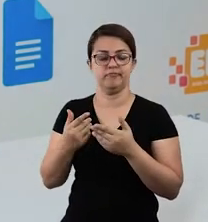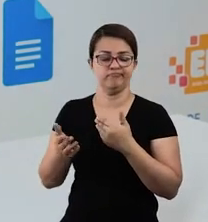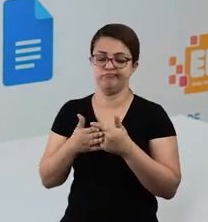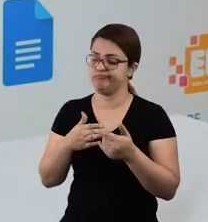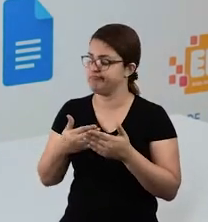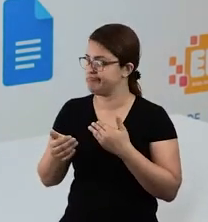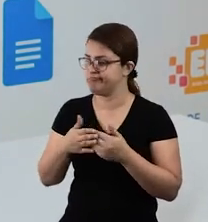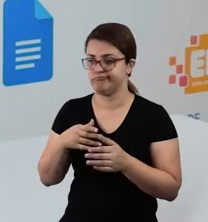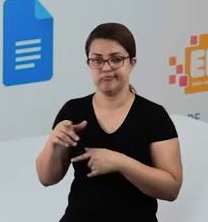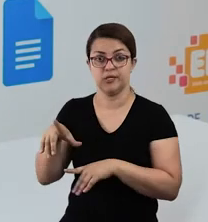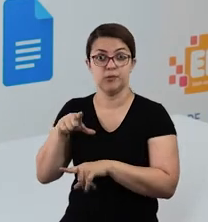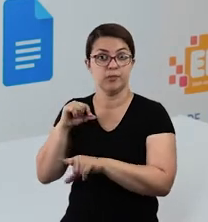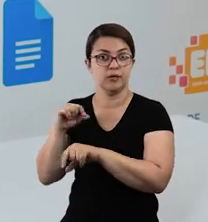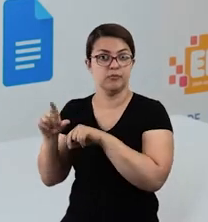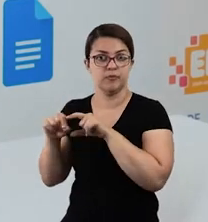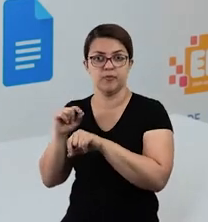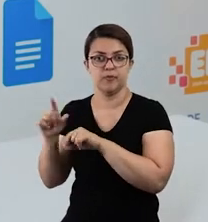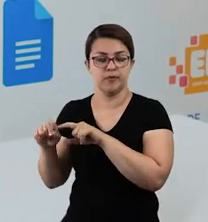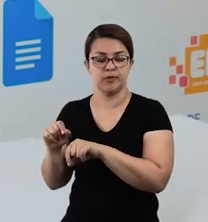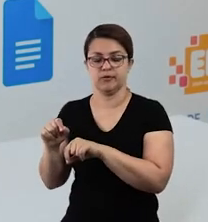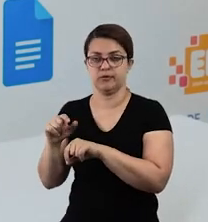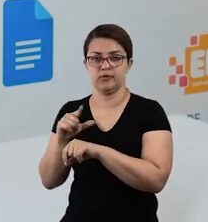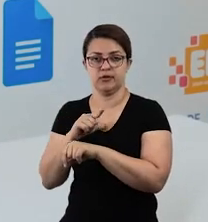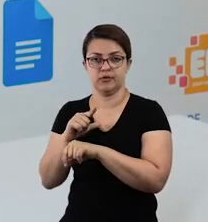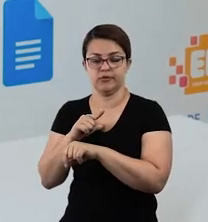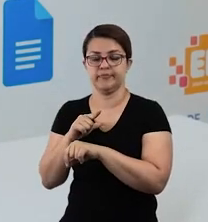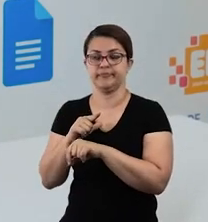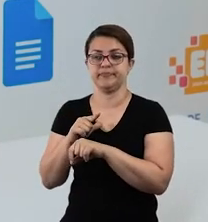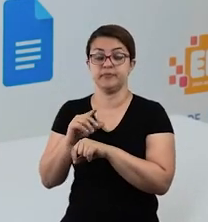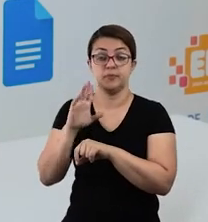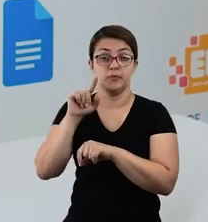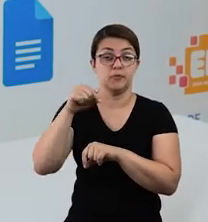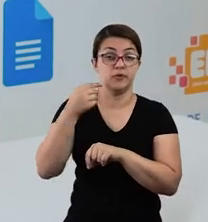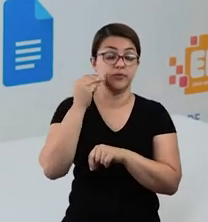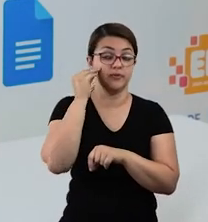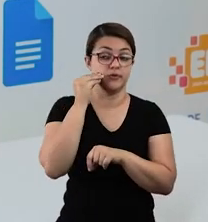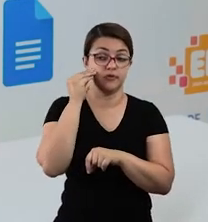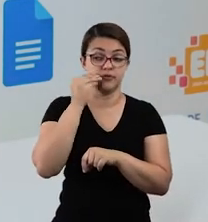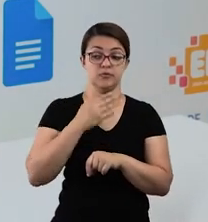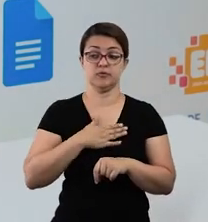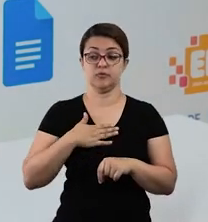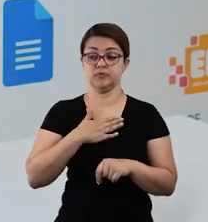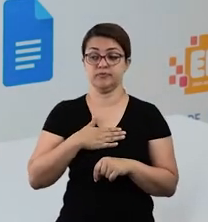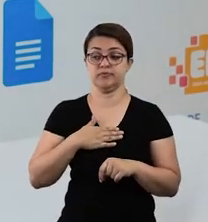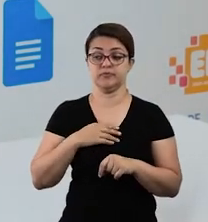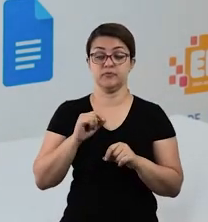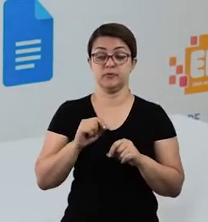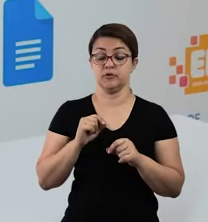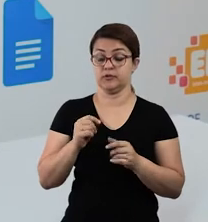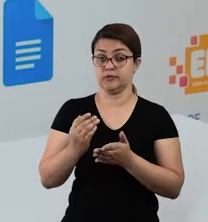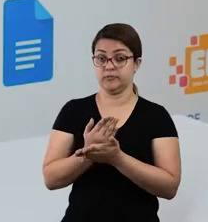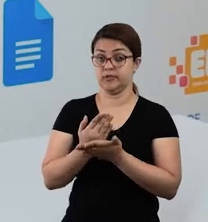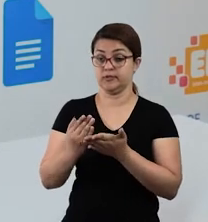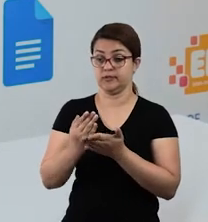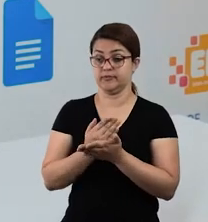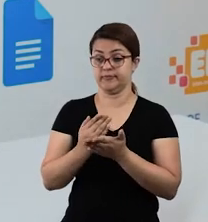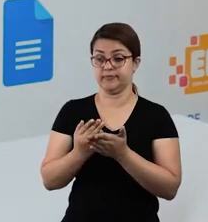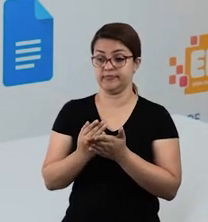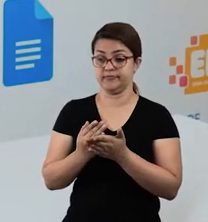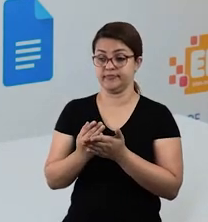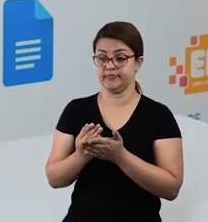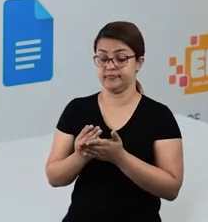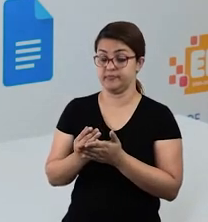Potes, o que você tiver na sua casa. E aí, você vai fazer uma experiência muito gostosa. Você vai pôr, separadamente,